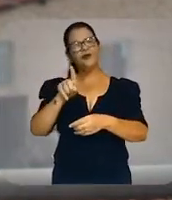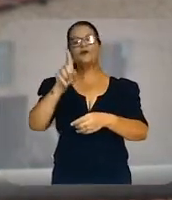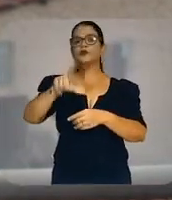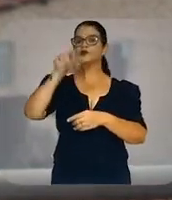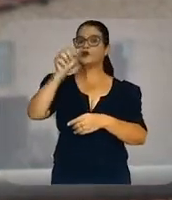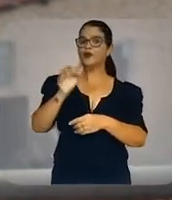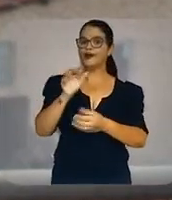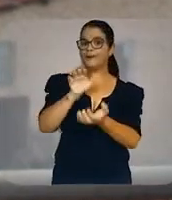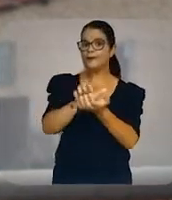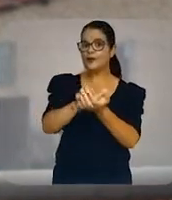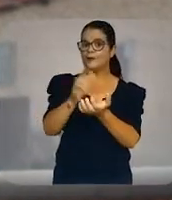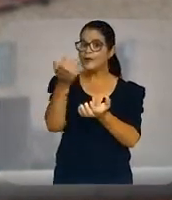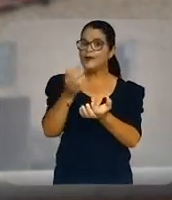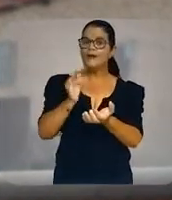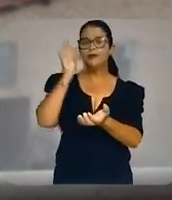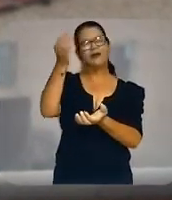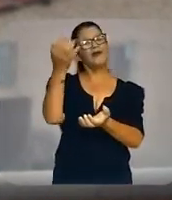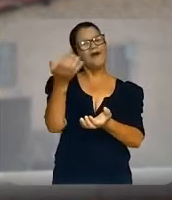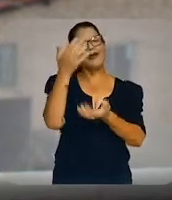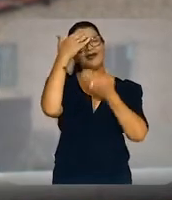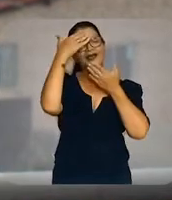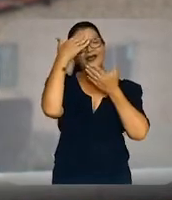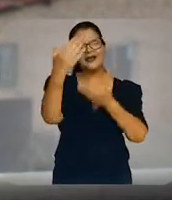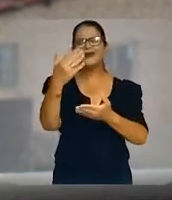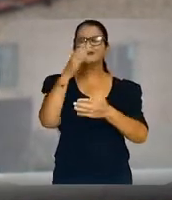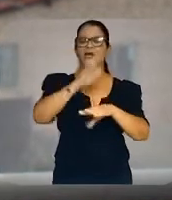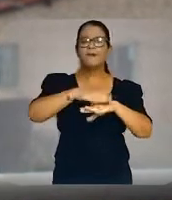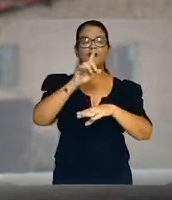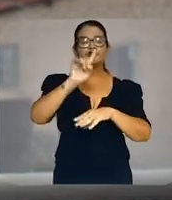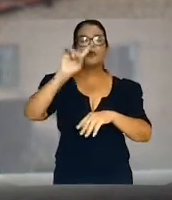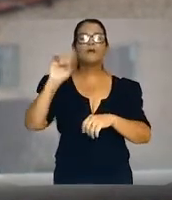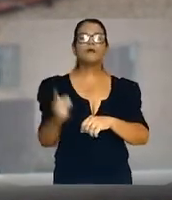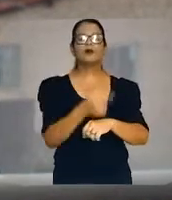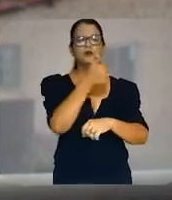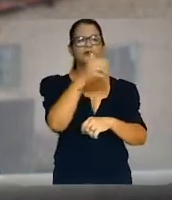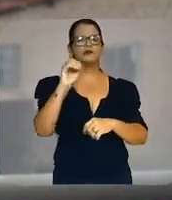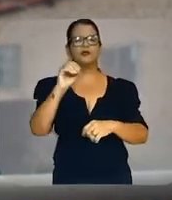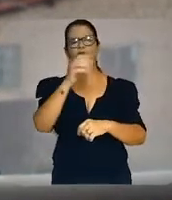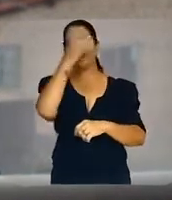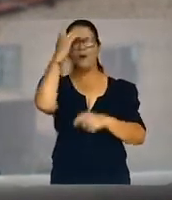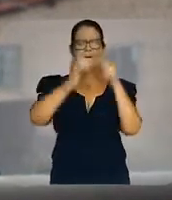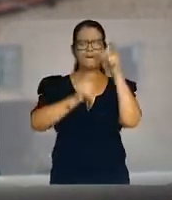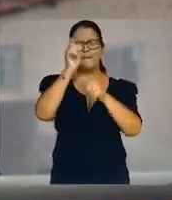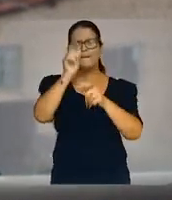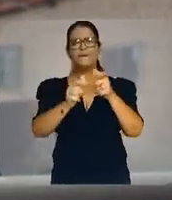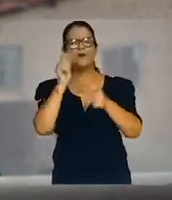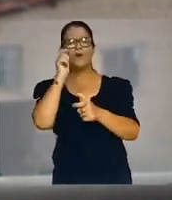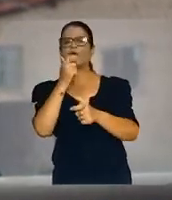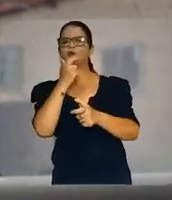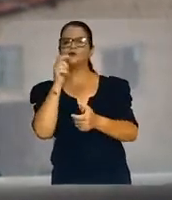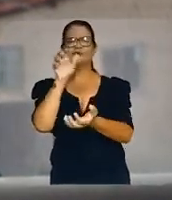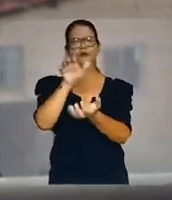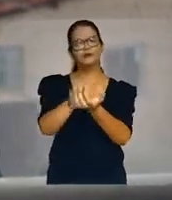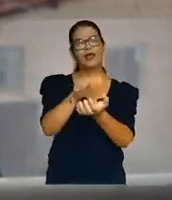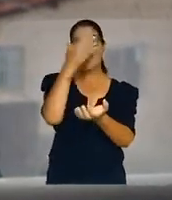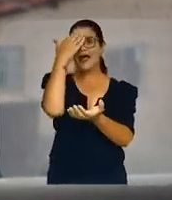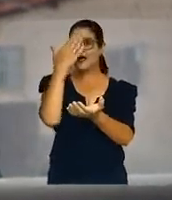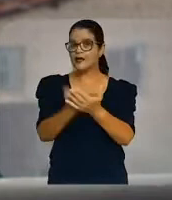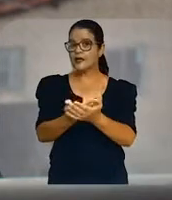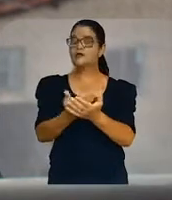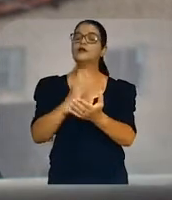quer para o futuro. E eu quero agradecer muito aos mais de 1 milhão e 100 mil pernambucanas e pernambucanos que